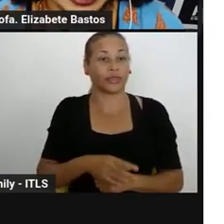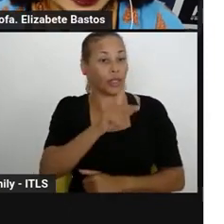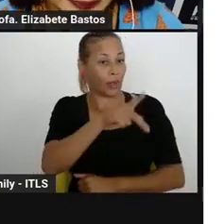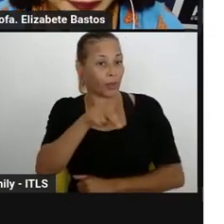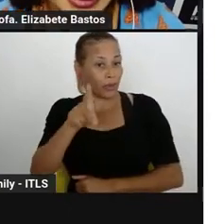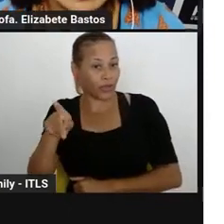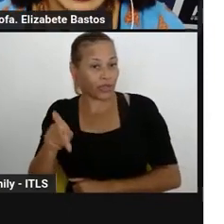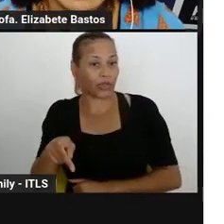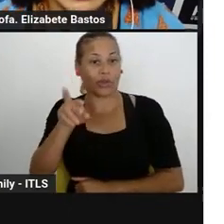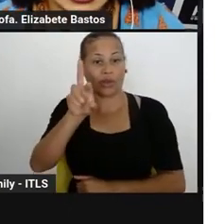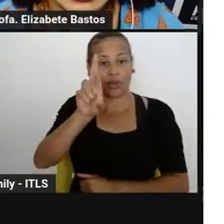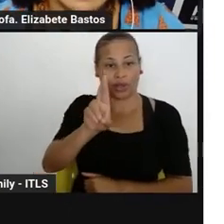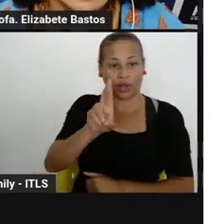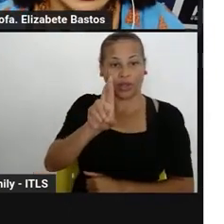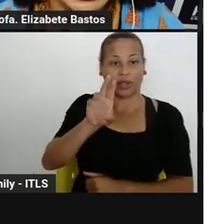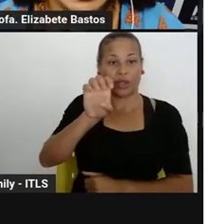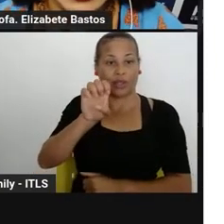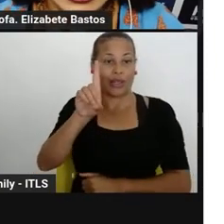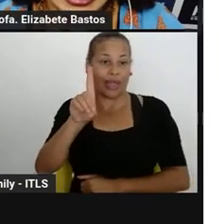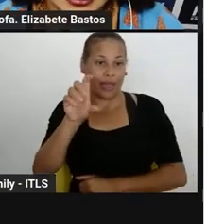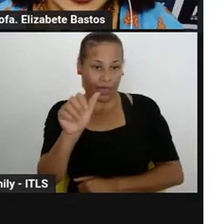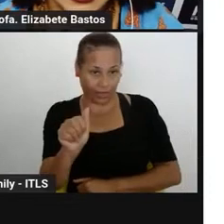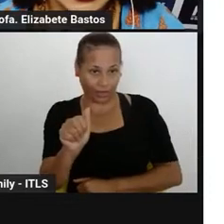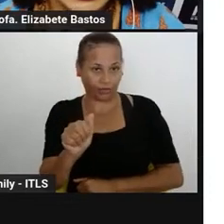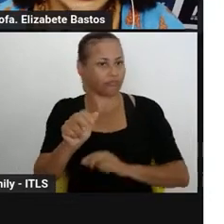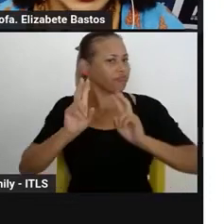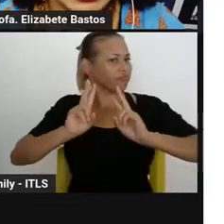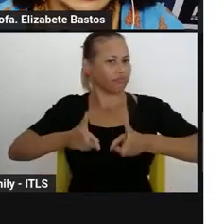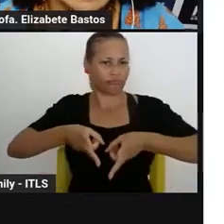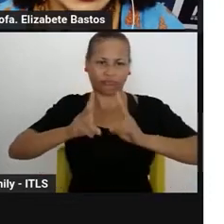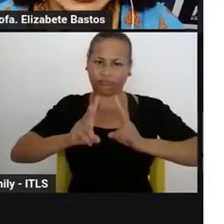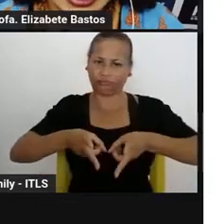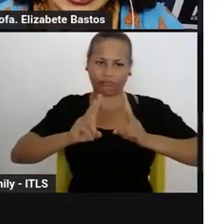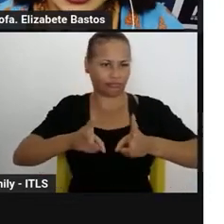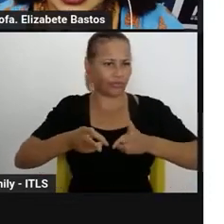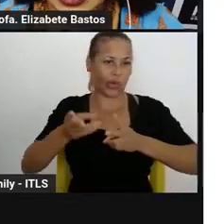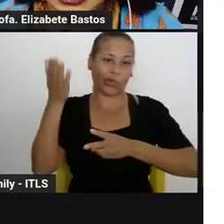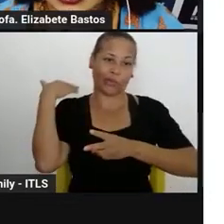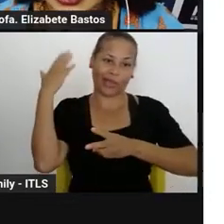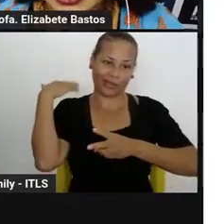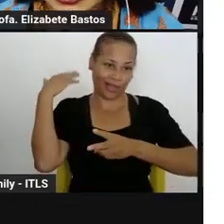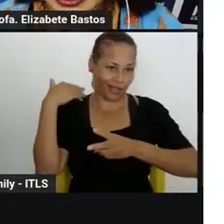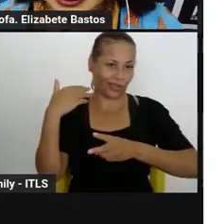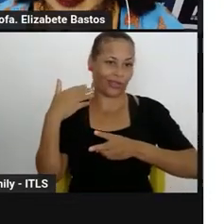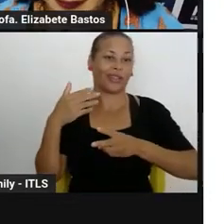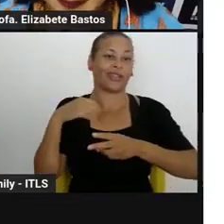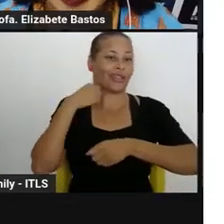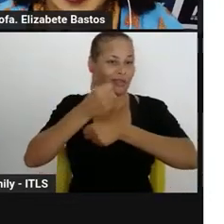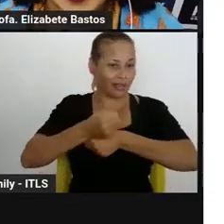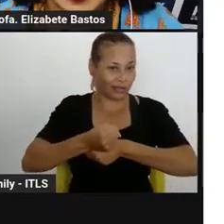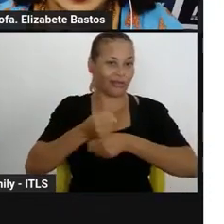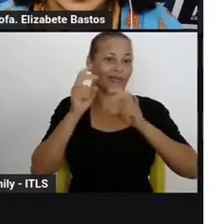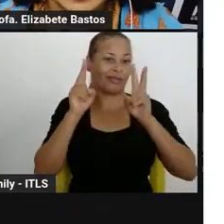Reda, permanece a mesma distribuição do ano passado, do ano anterior.